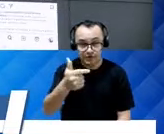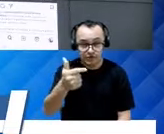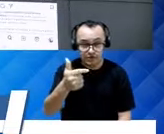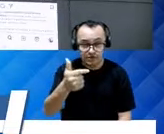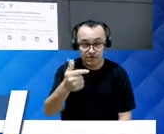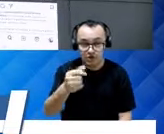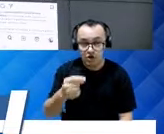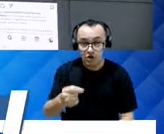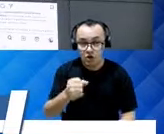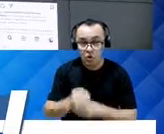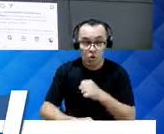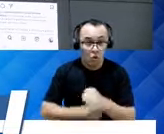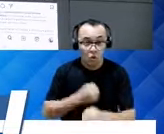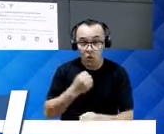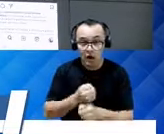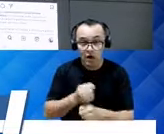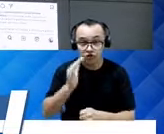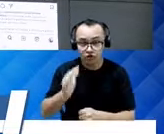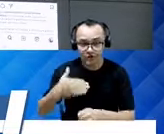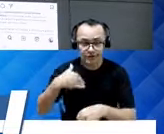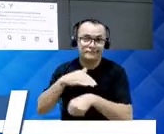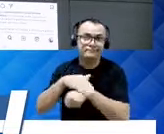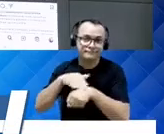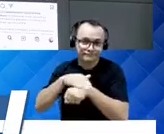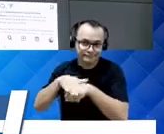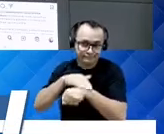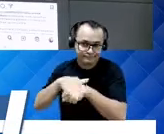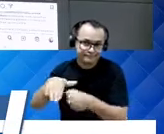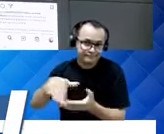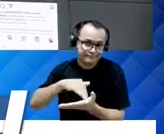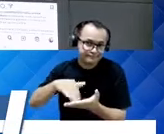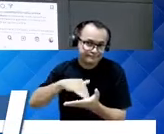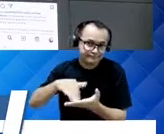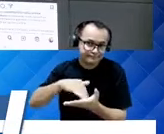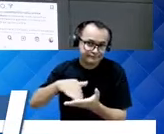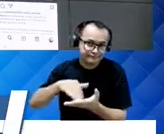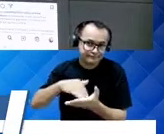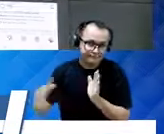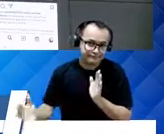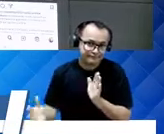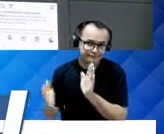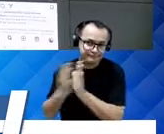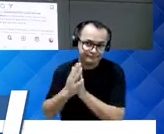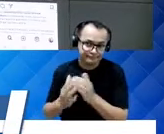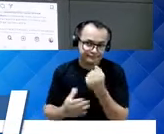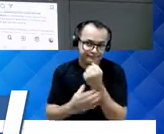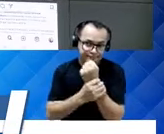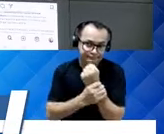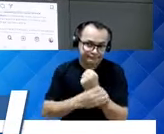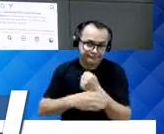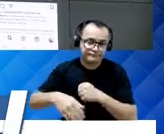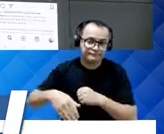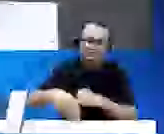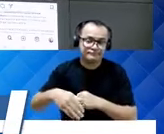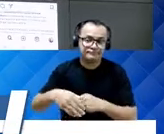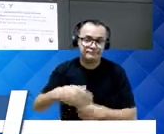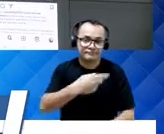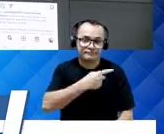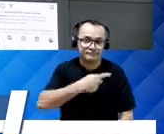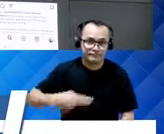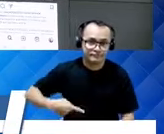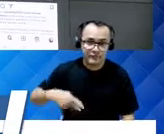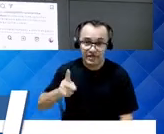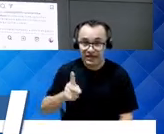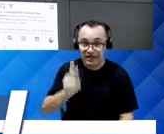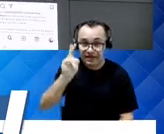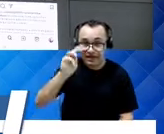eu tenho conversado com a Secretaria da Segurança Pública sobre esse KM2 da Rodovia